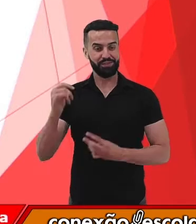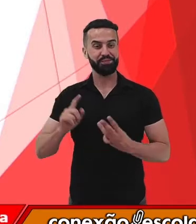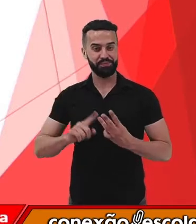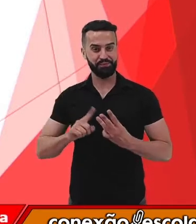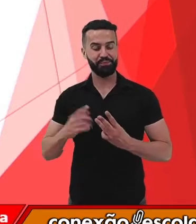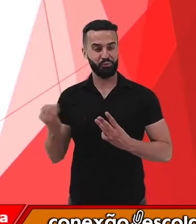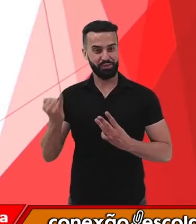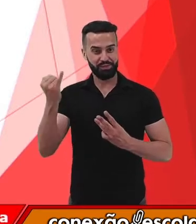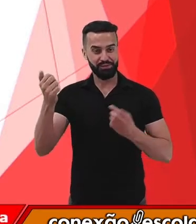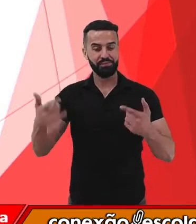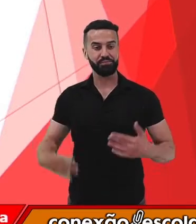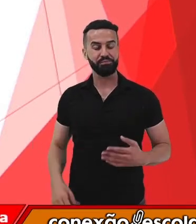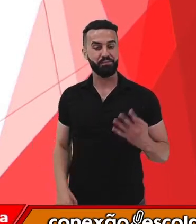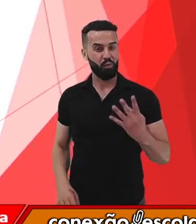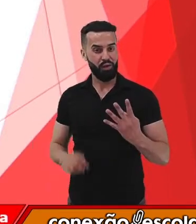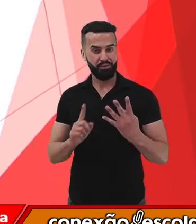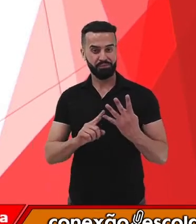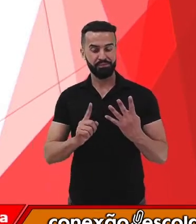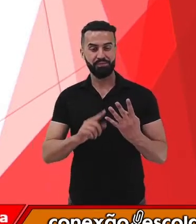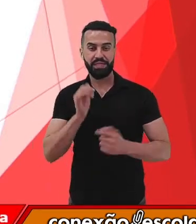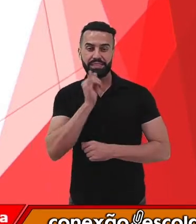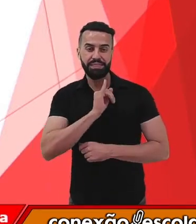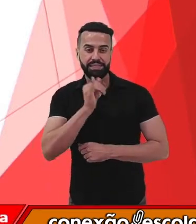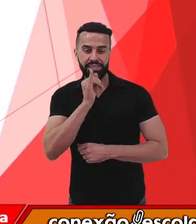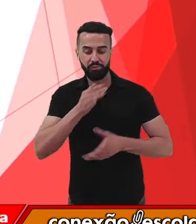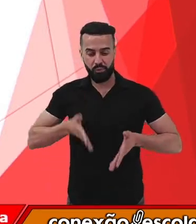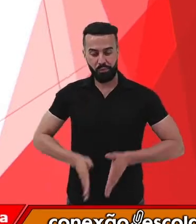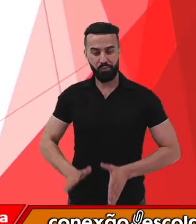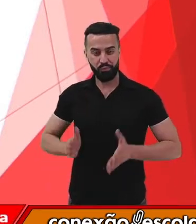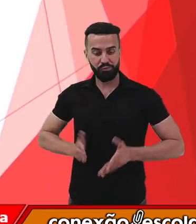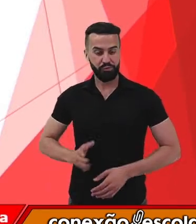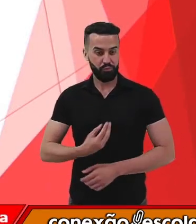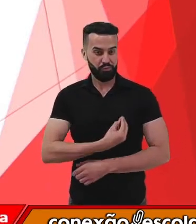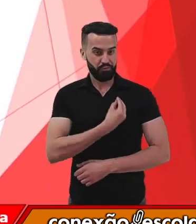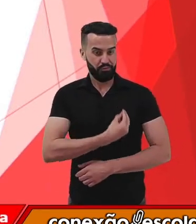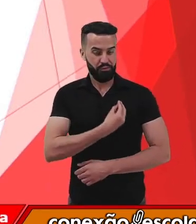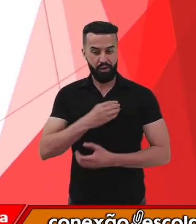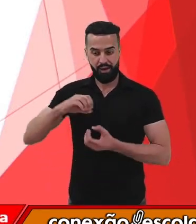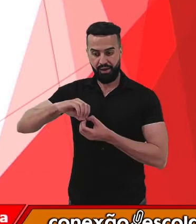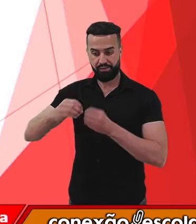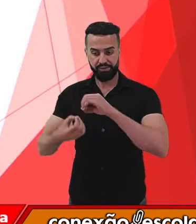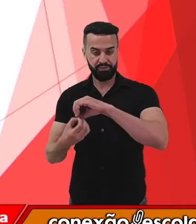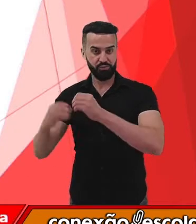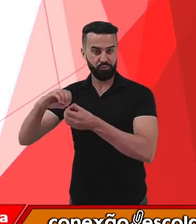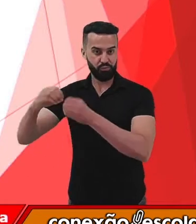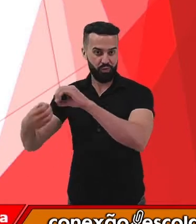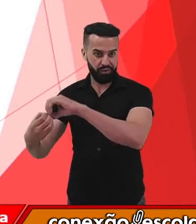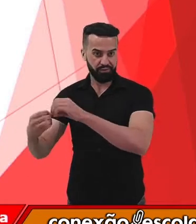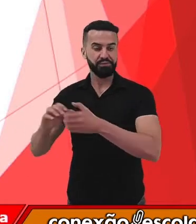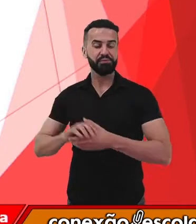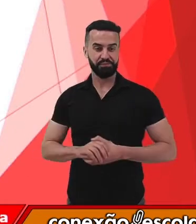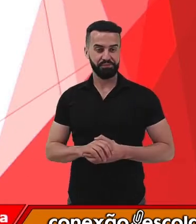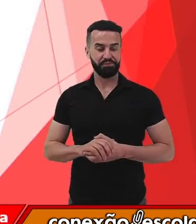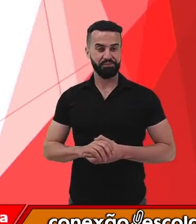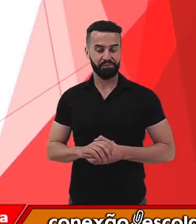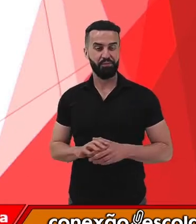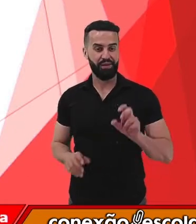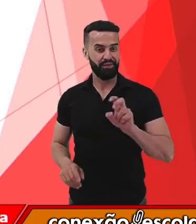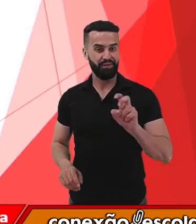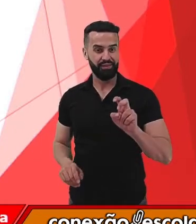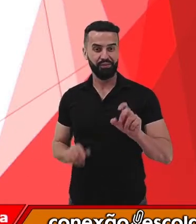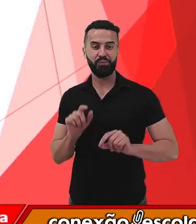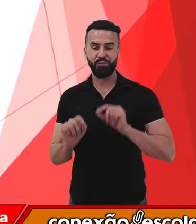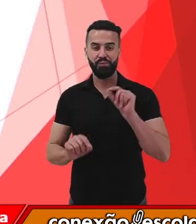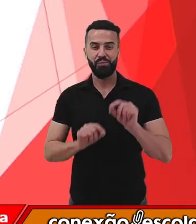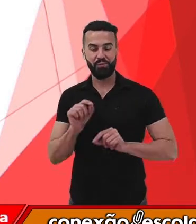exemplos de reprodução assexuada. Falaremos também sobre a reprodução